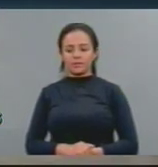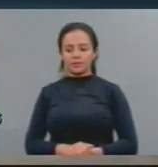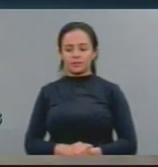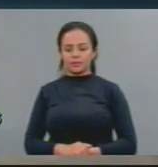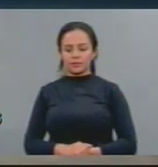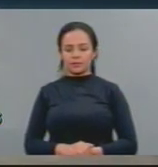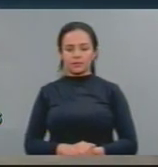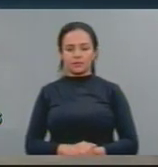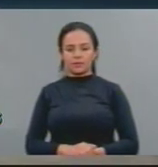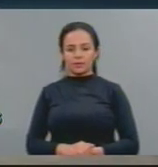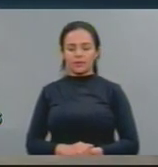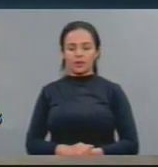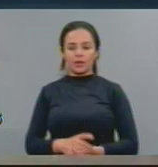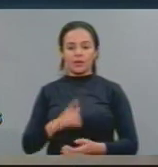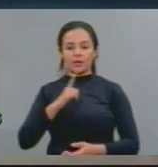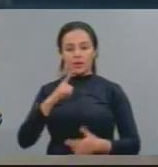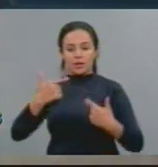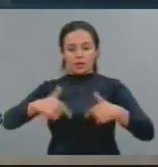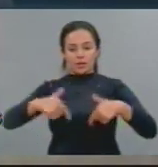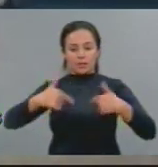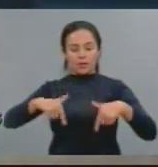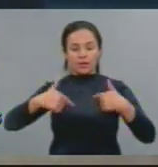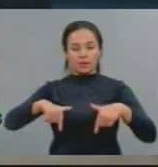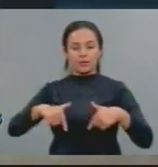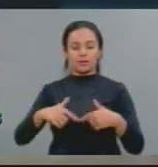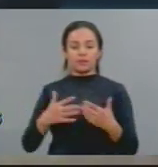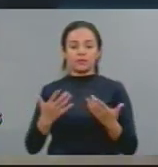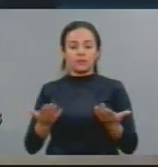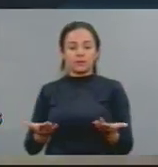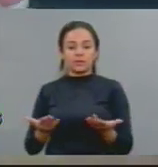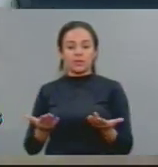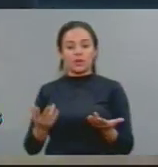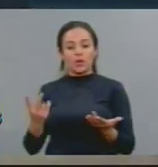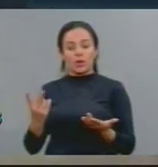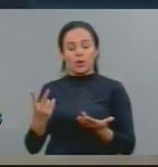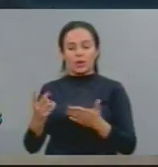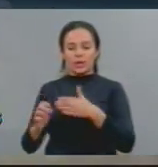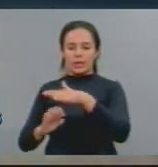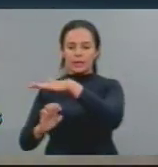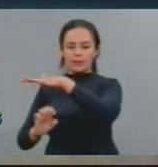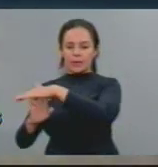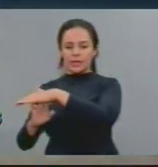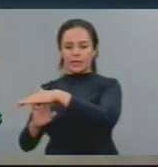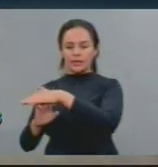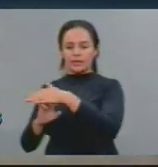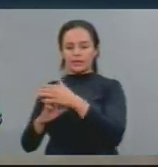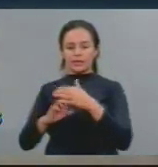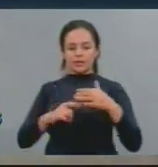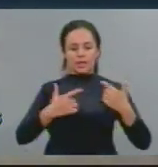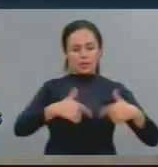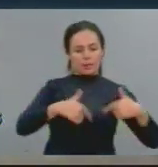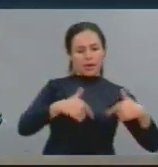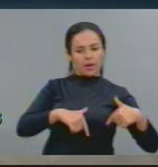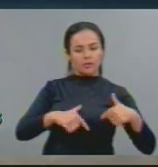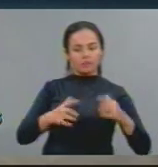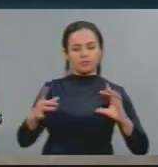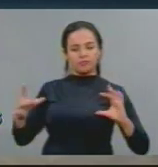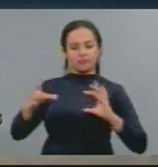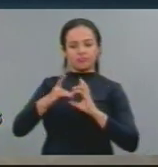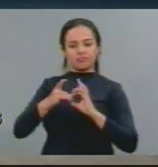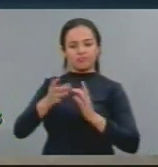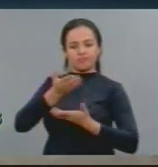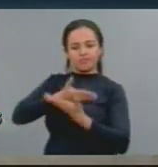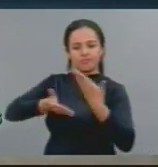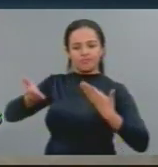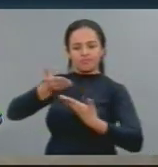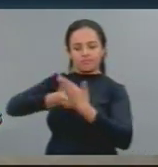os bons. Podem-se ter todos os dois bons e se pudéssemos ter o modelo que vossa excelência sonha, não